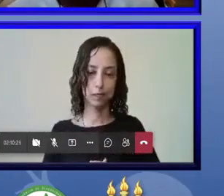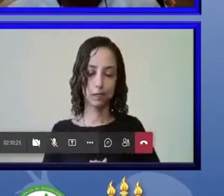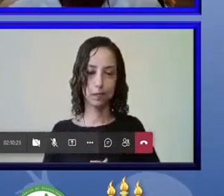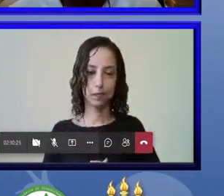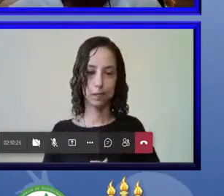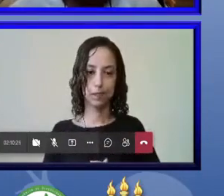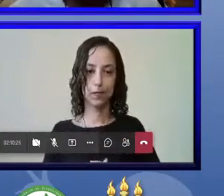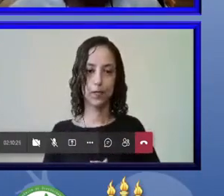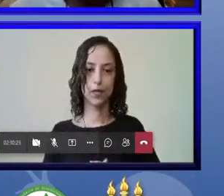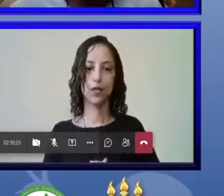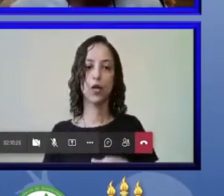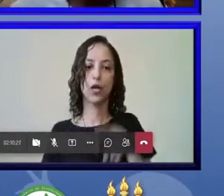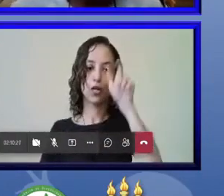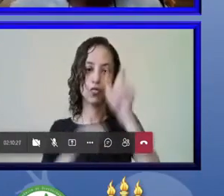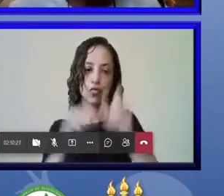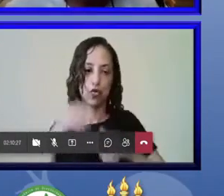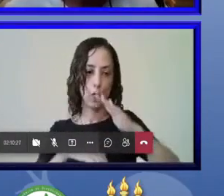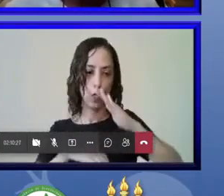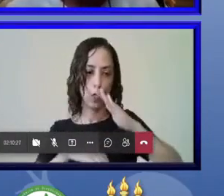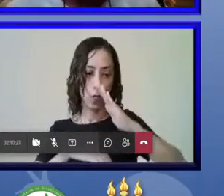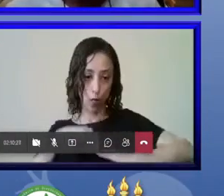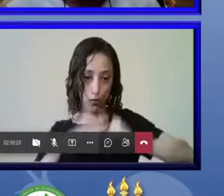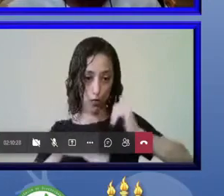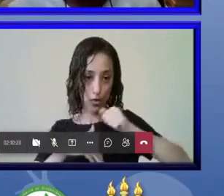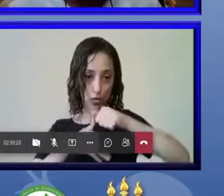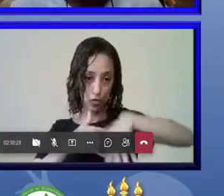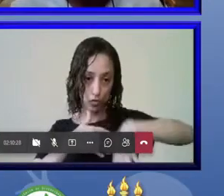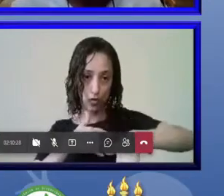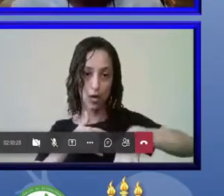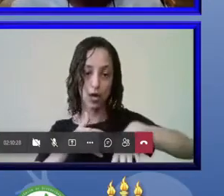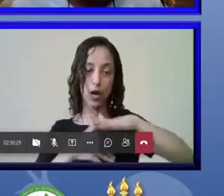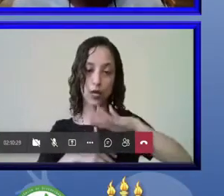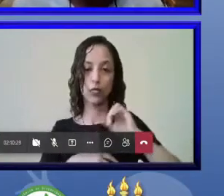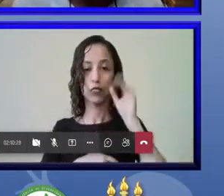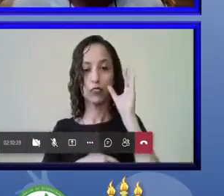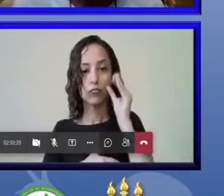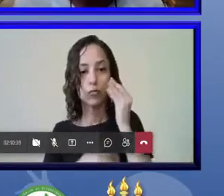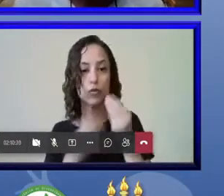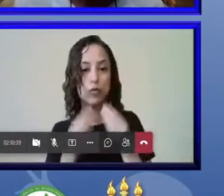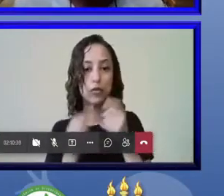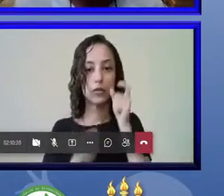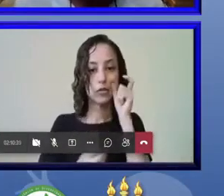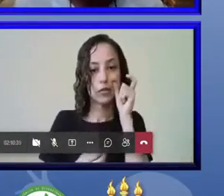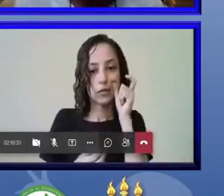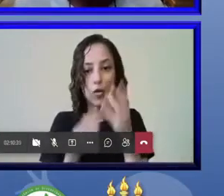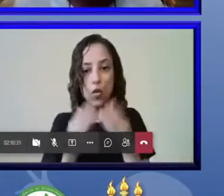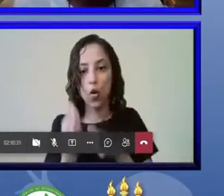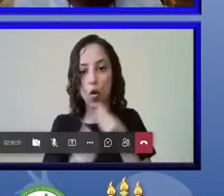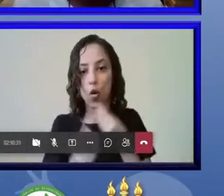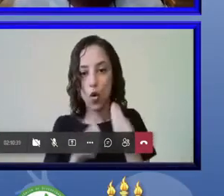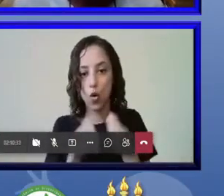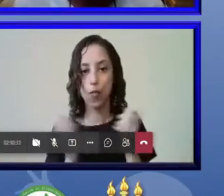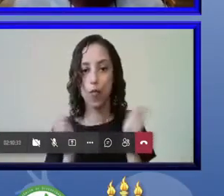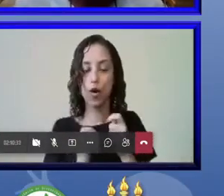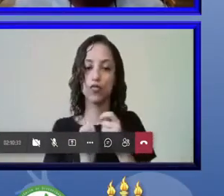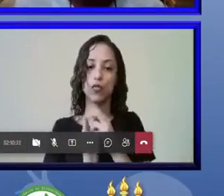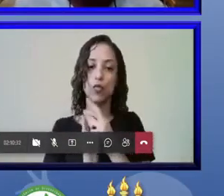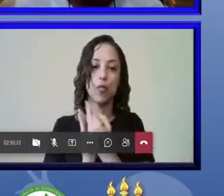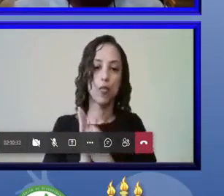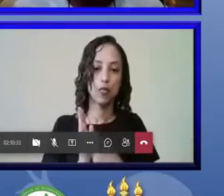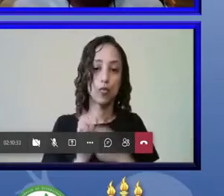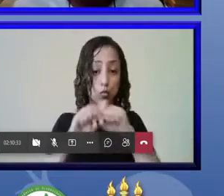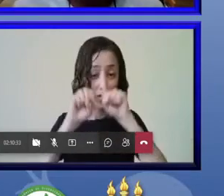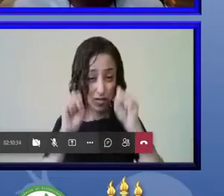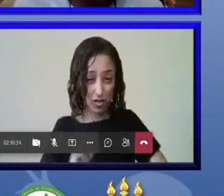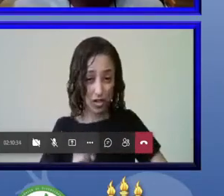os taxonomistas e curadores interessados em determinados taxos, eles podem gerar relatórios do sistema,